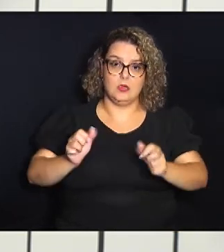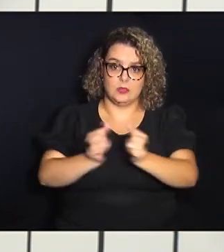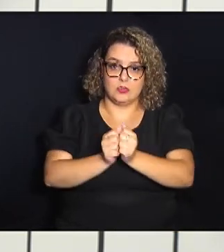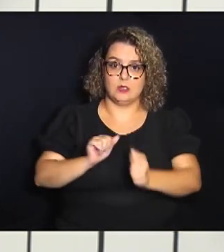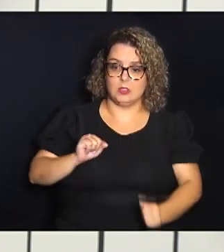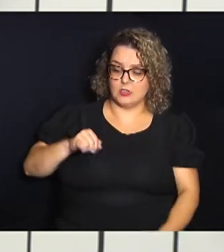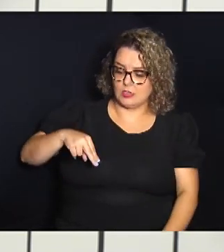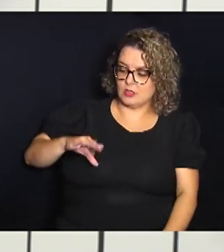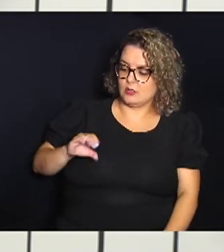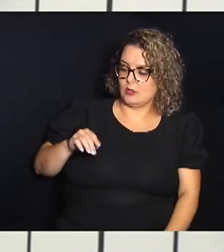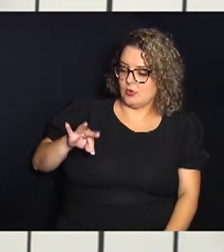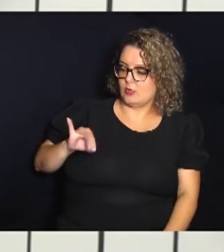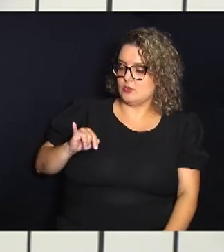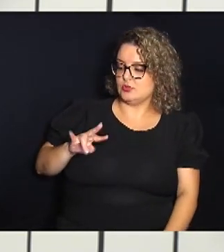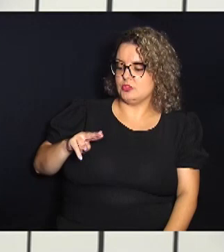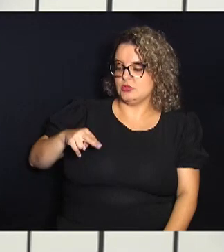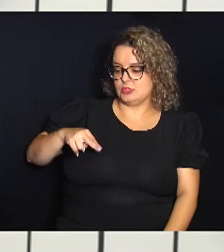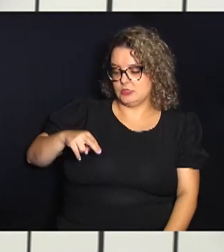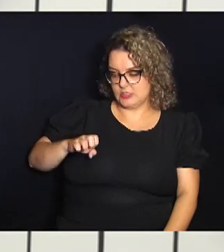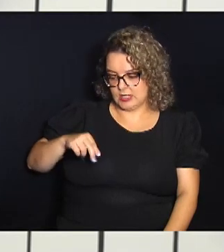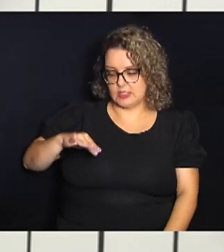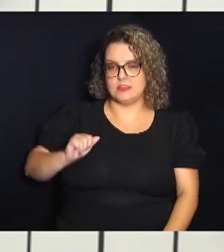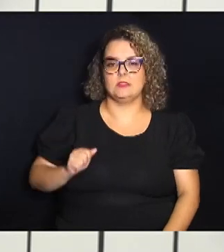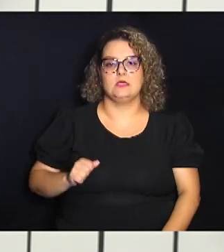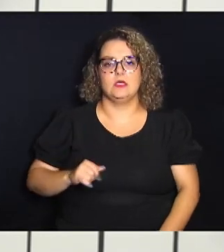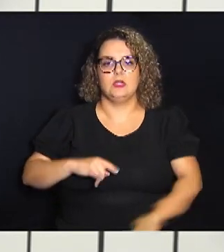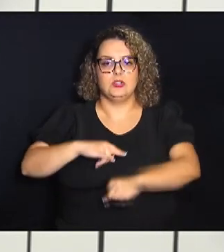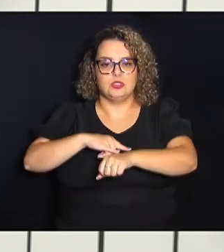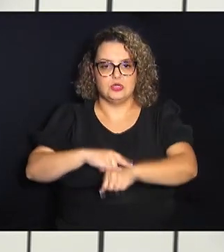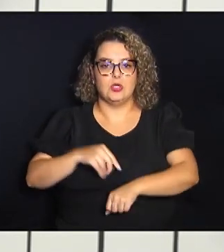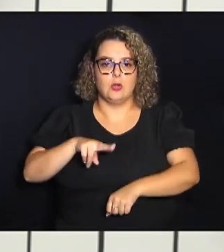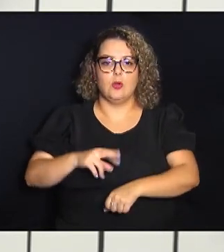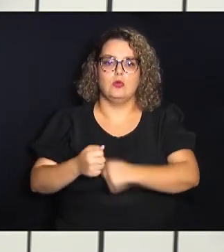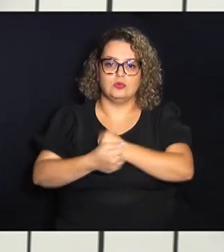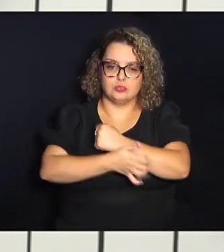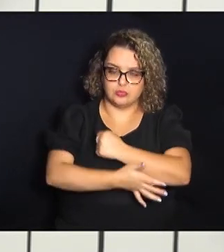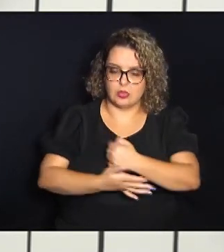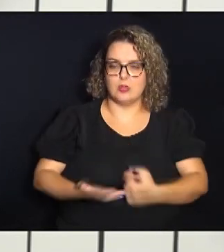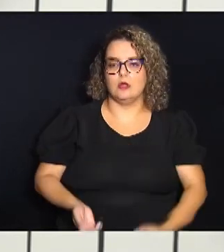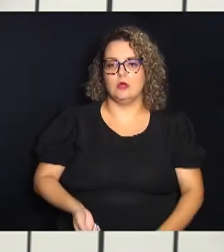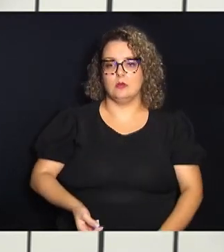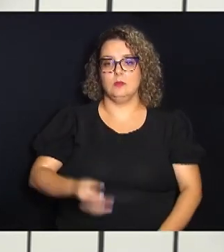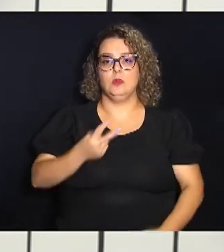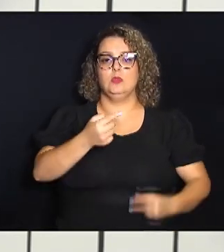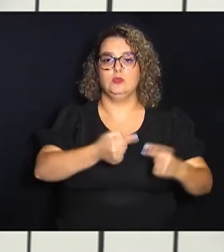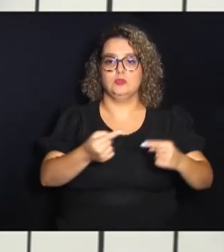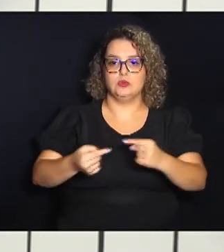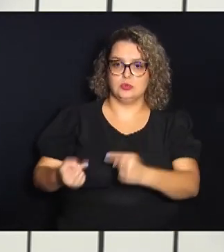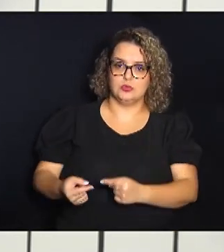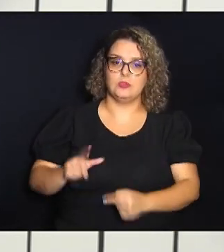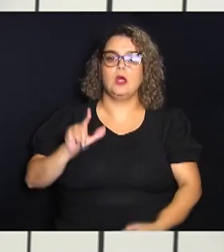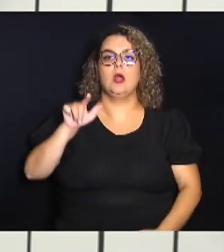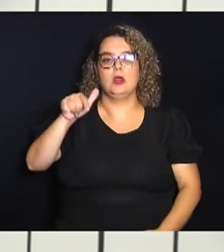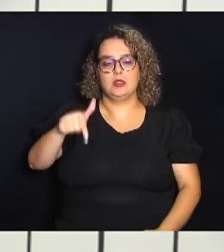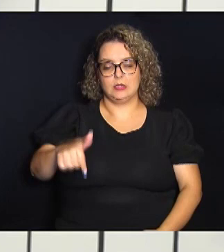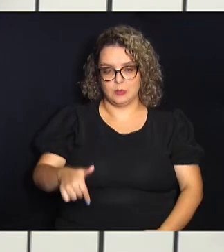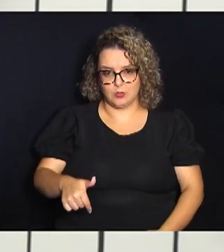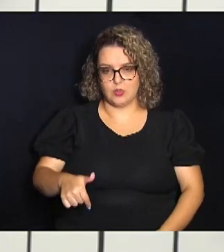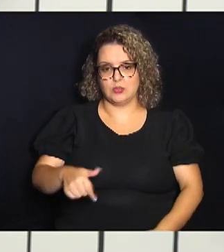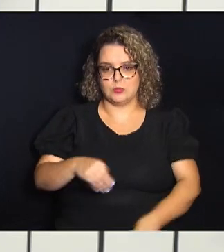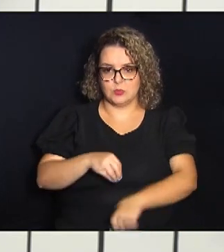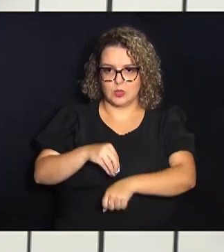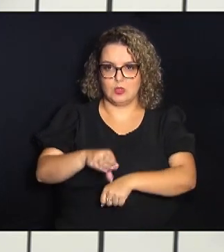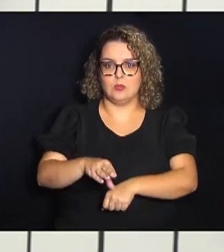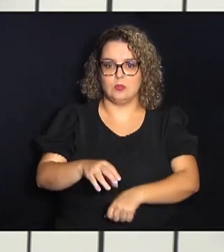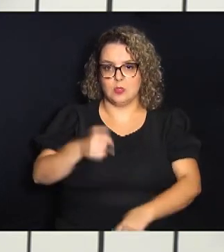urinária ou fecal. Para se tornar lei, o projeto vai agora passar por duas discussões e depois ser encaminhada